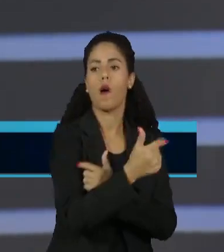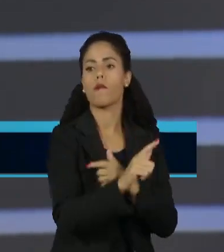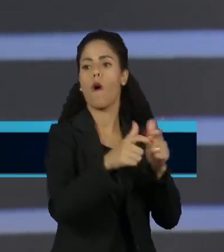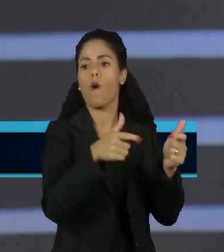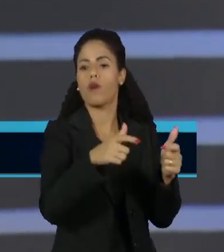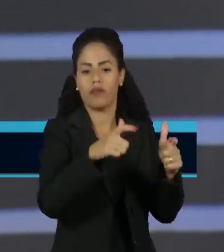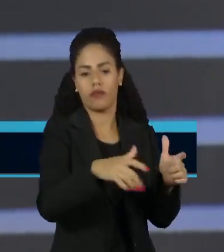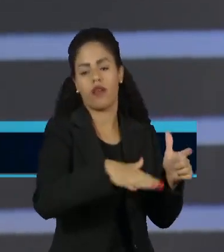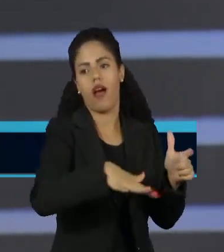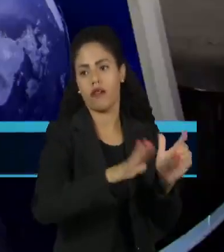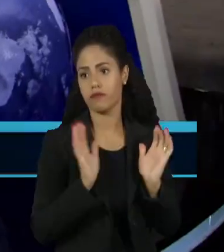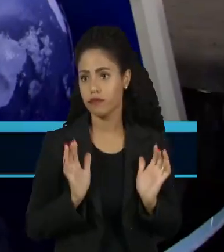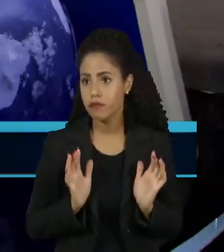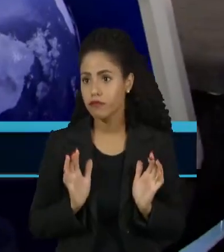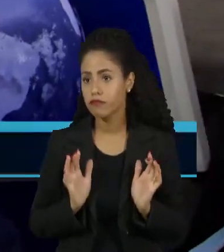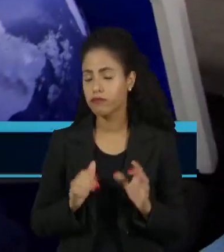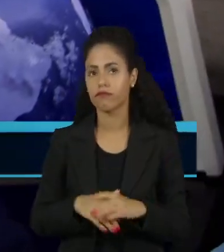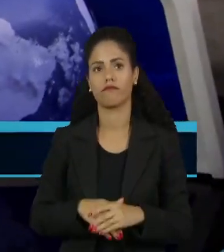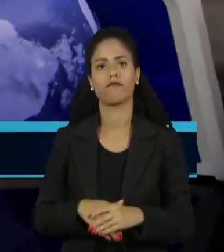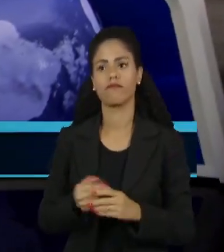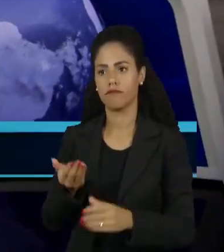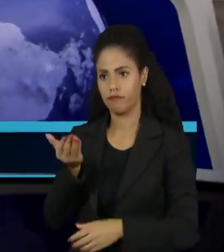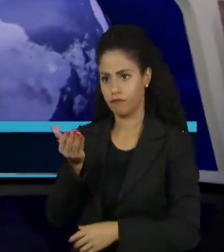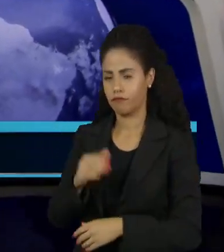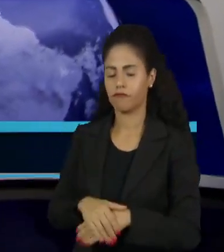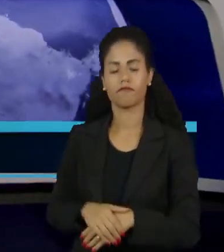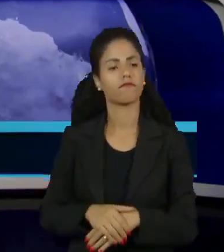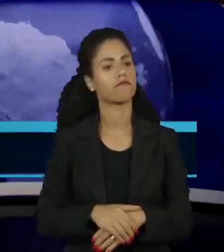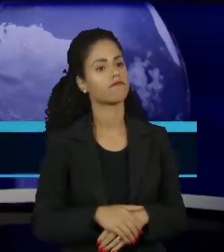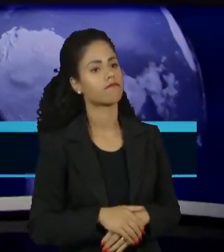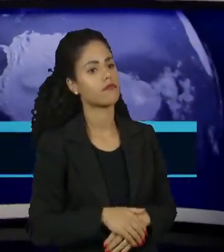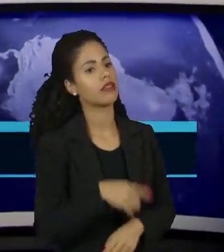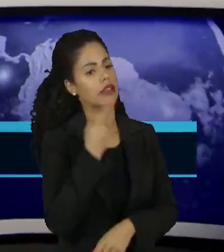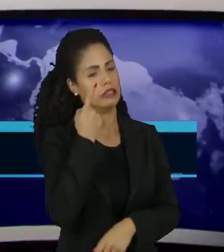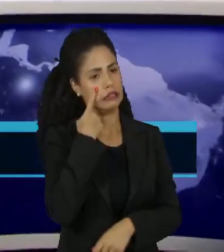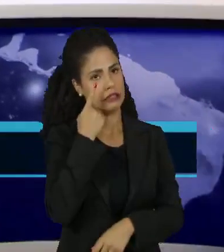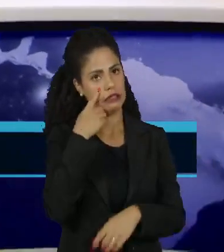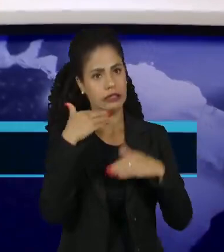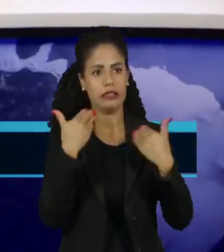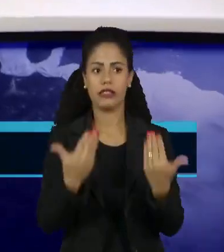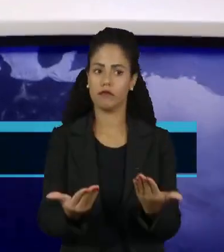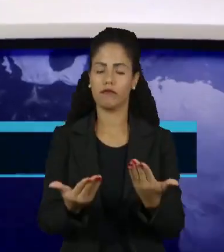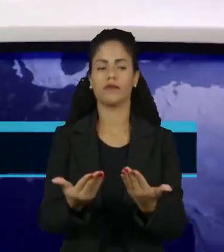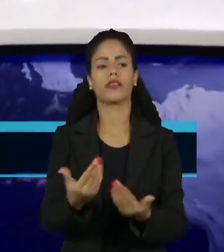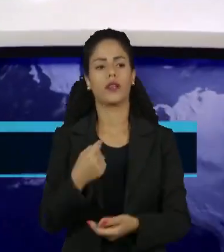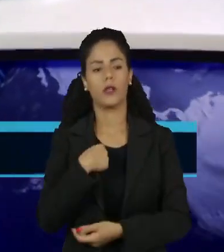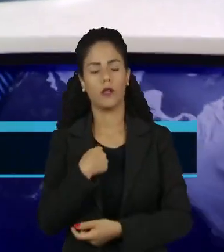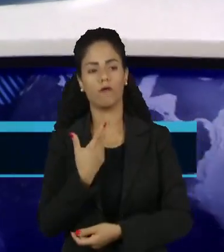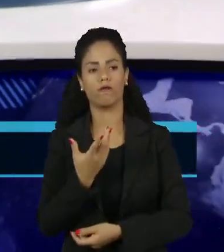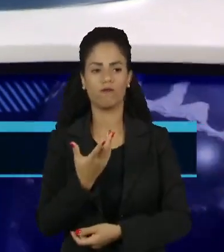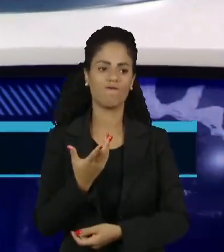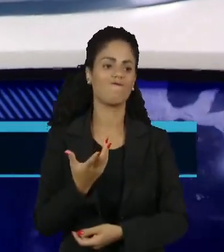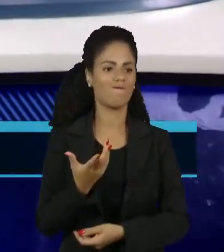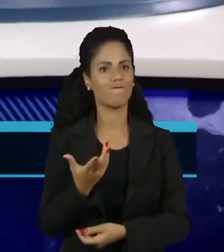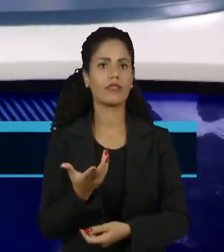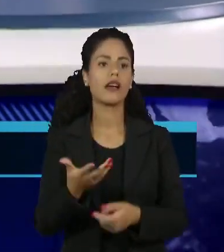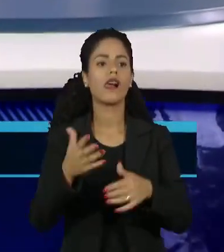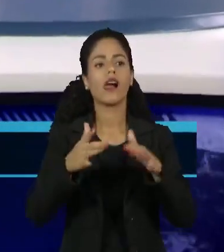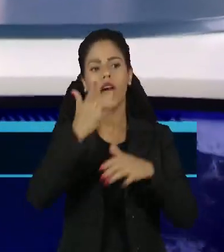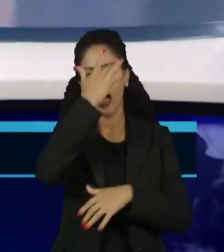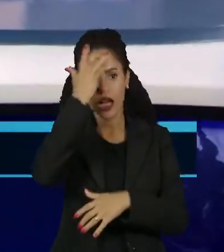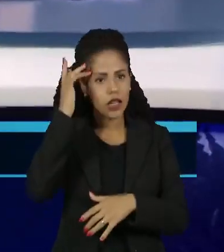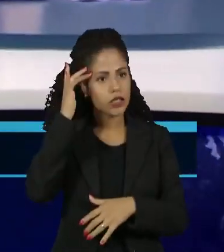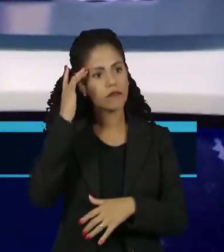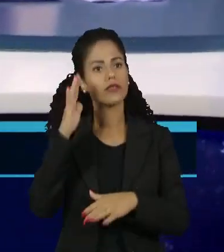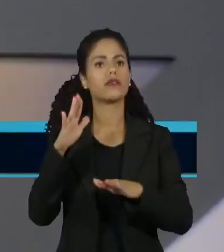caminho correto. Liga, sabe que eu ressaltei essa frase, as pessoas não vão deixar de